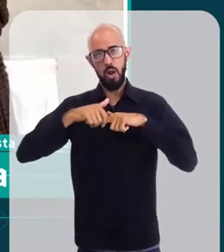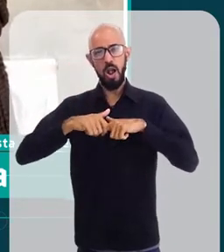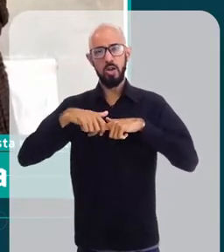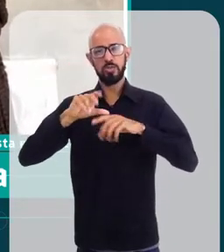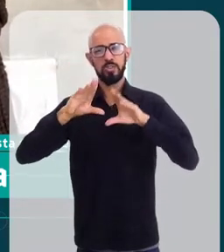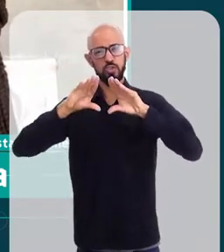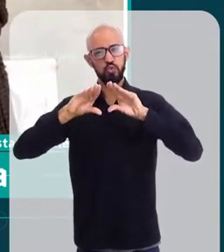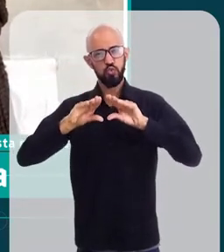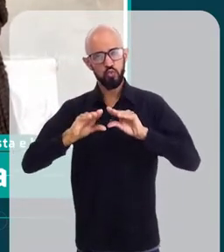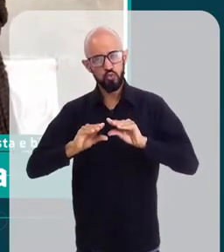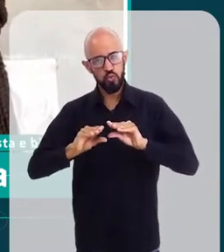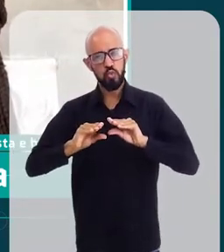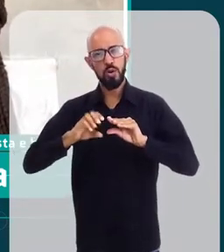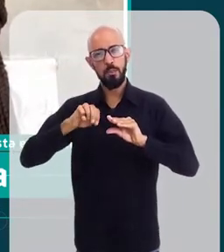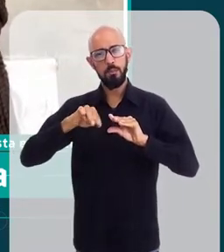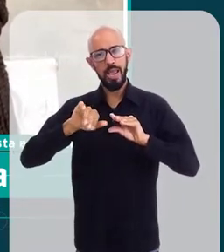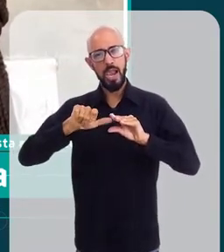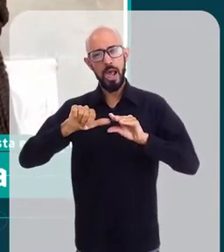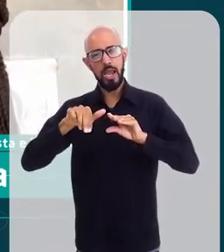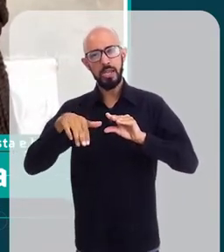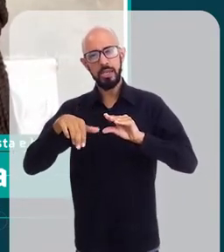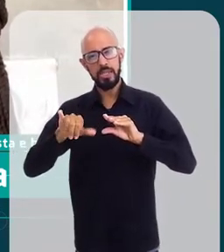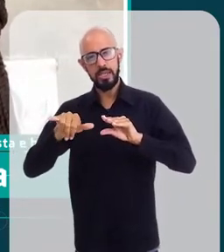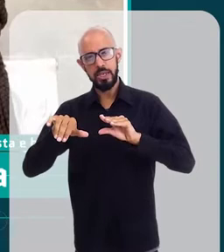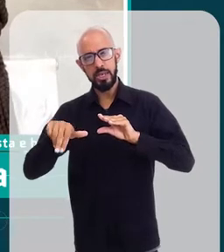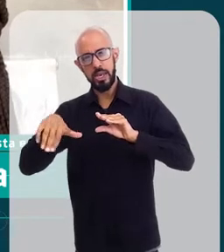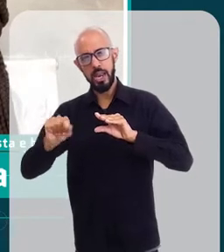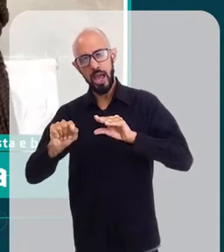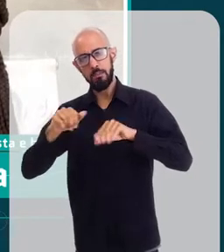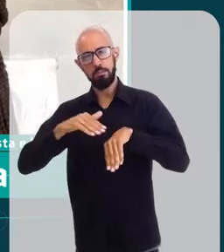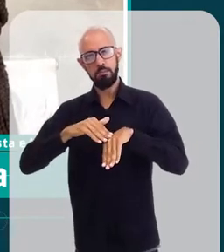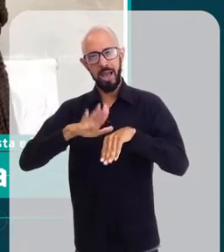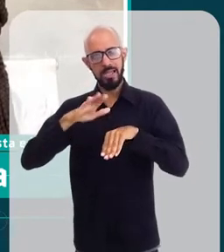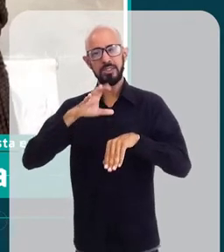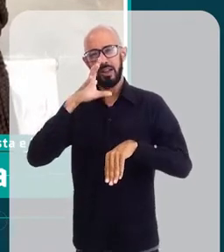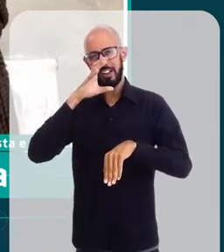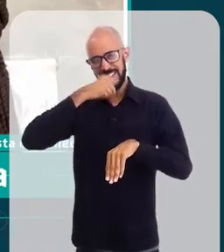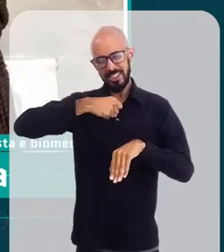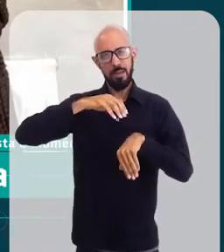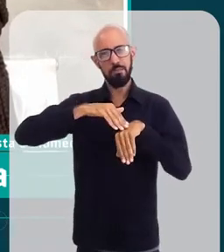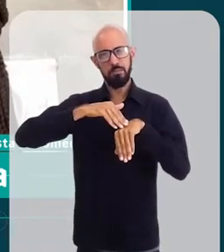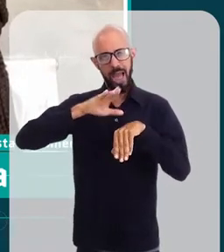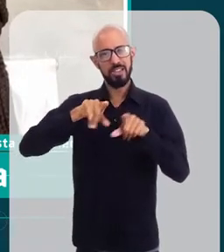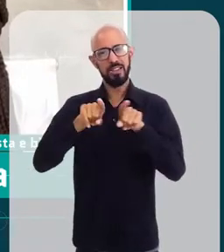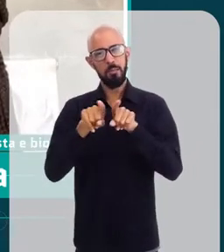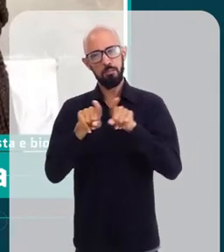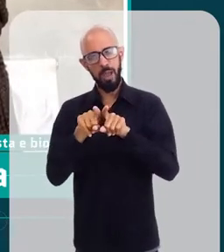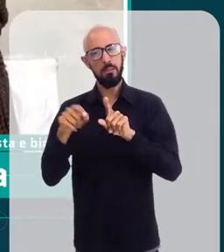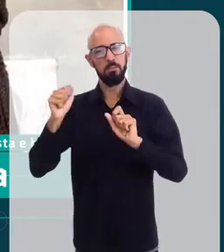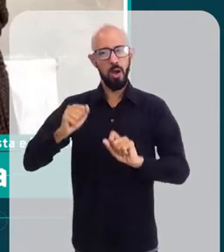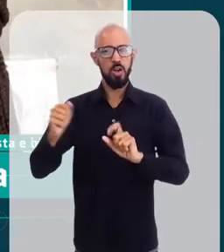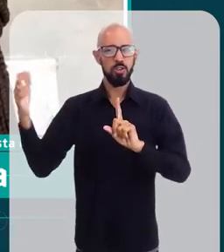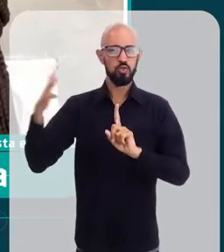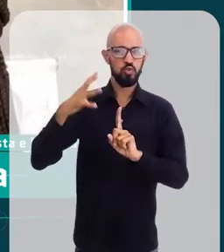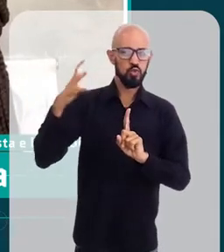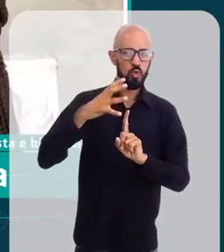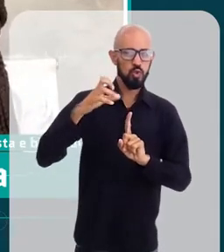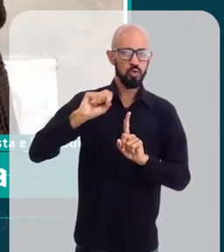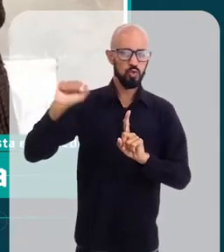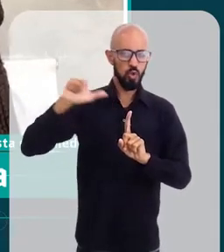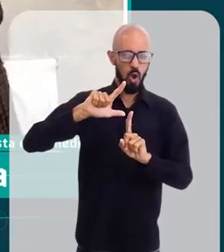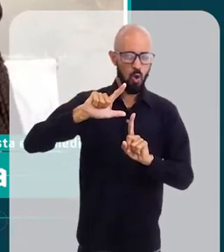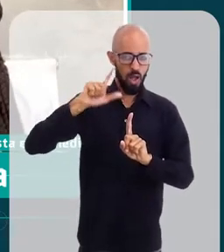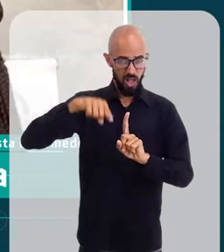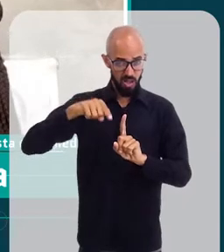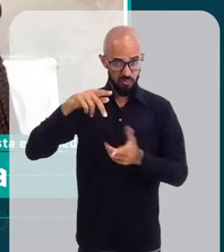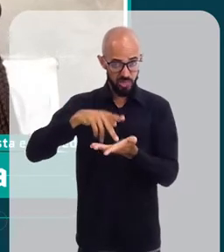mais melanina, que ela é mais resistente, que não precisa de tanto cuidado, pode ser exposta ao sol. Isso não é